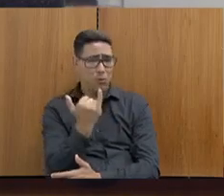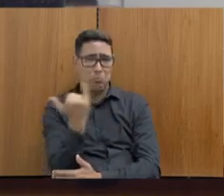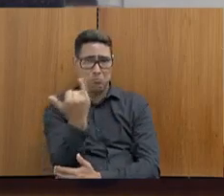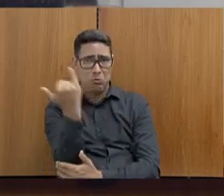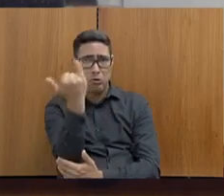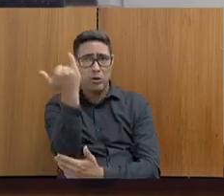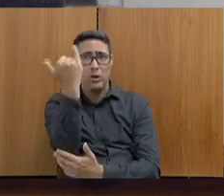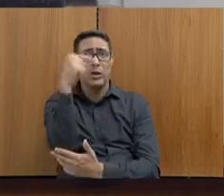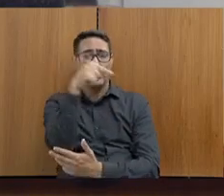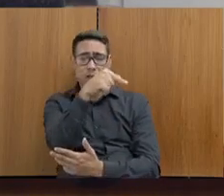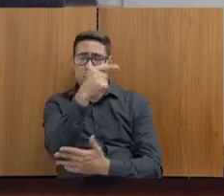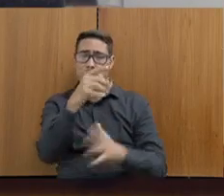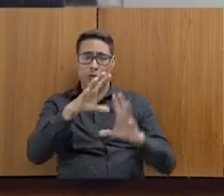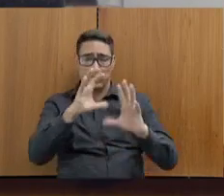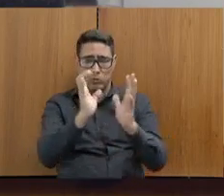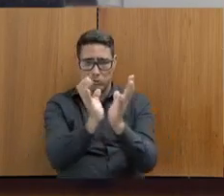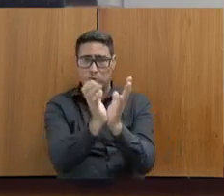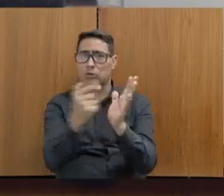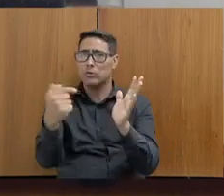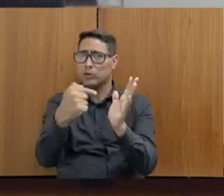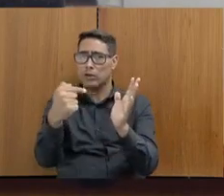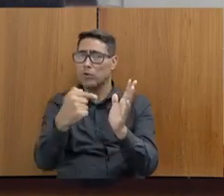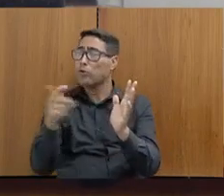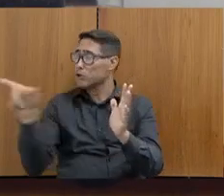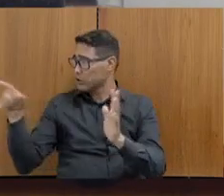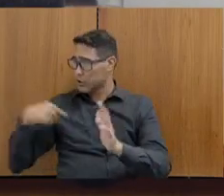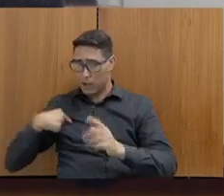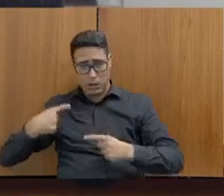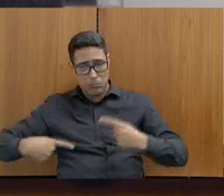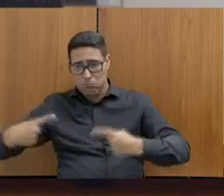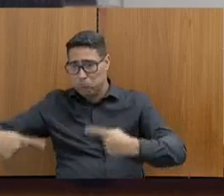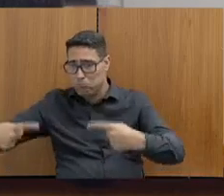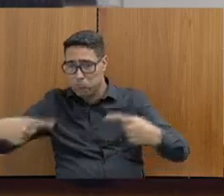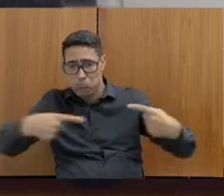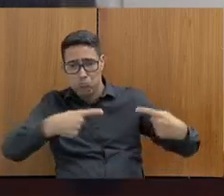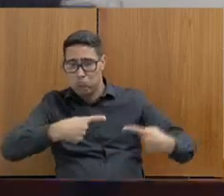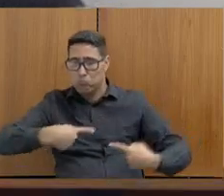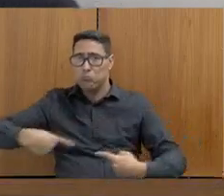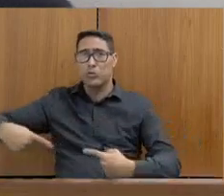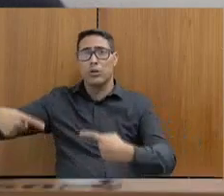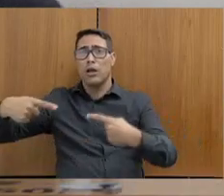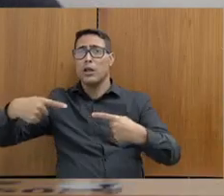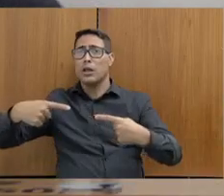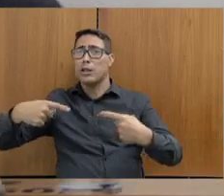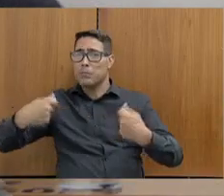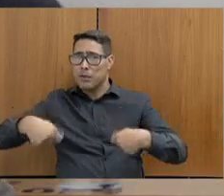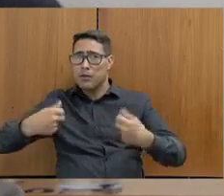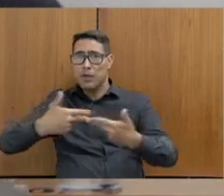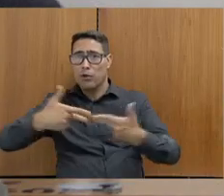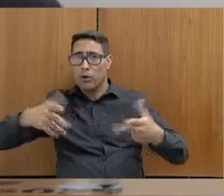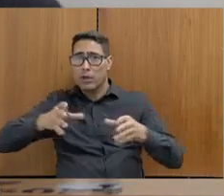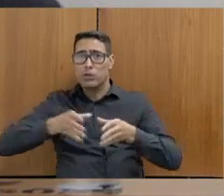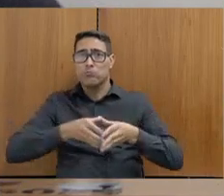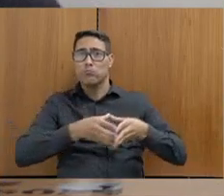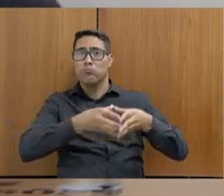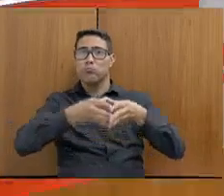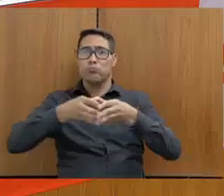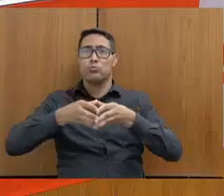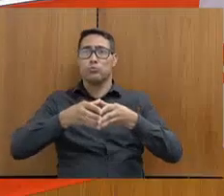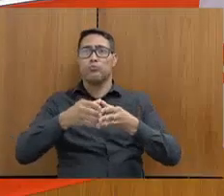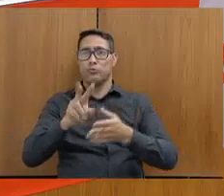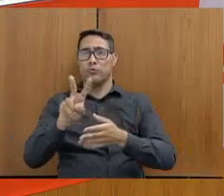o diálogo, para discutir, e aqui, o que for possível, estaremos juntos, pode ter certeza disto. Mas, secretário,